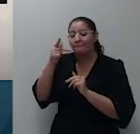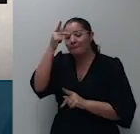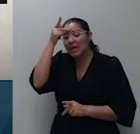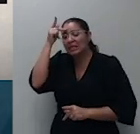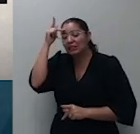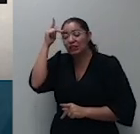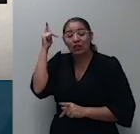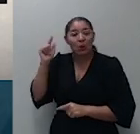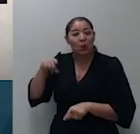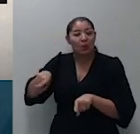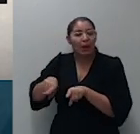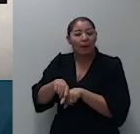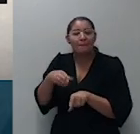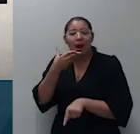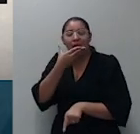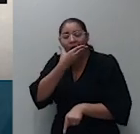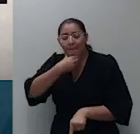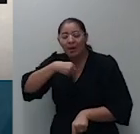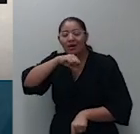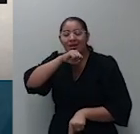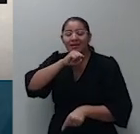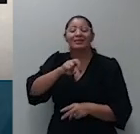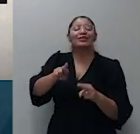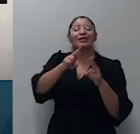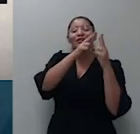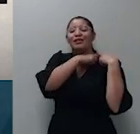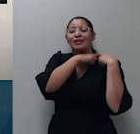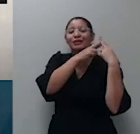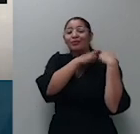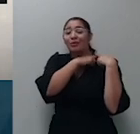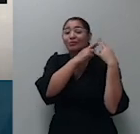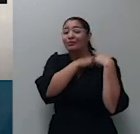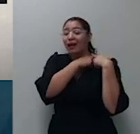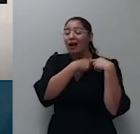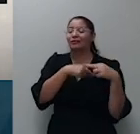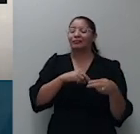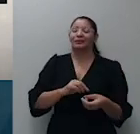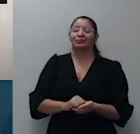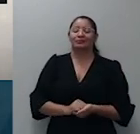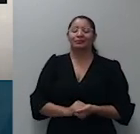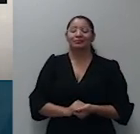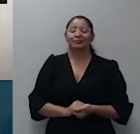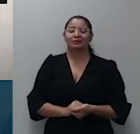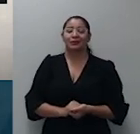responsável conforme 226 parágrafo 7 da Constituição